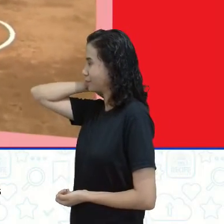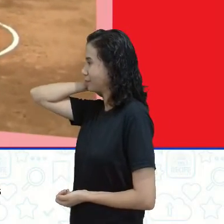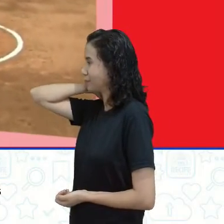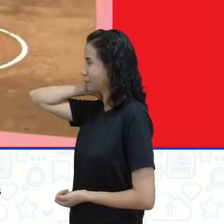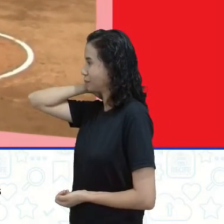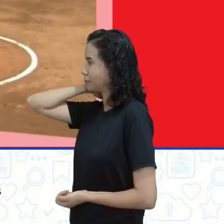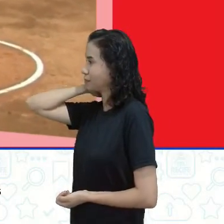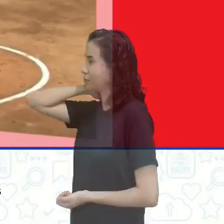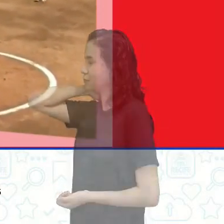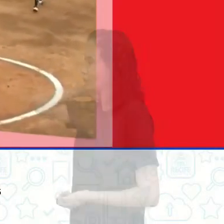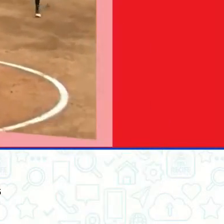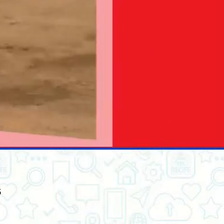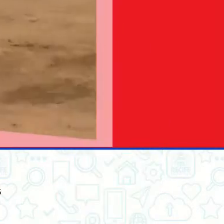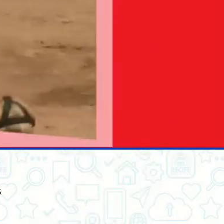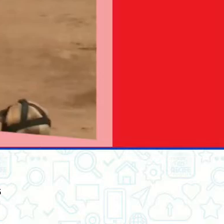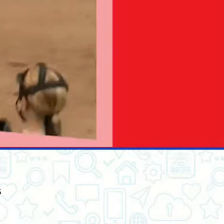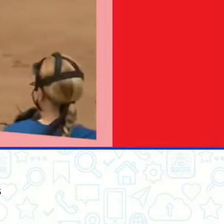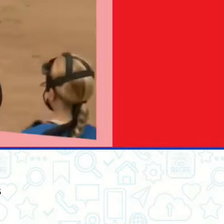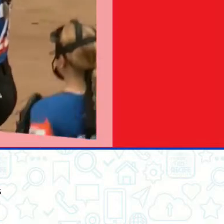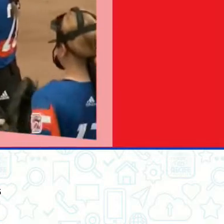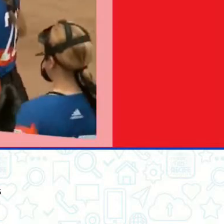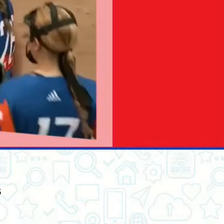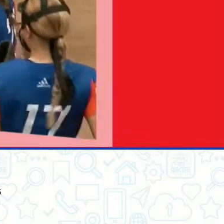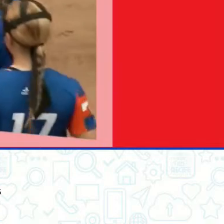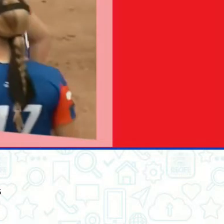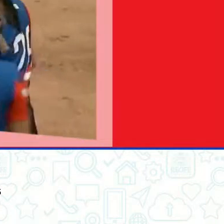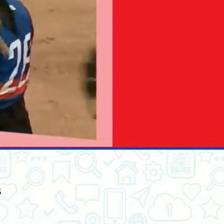Philip's making some noise. Wow. Grabbing the line dry.